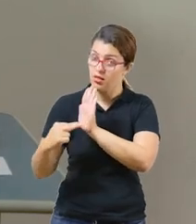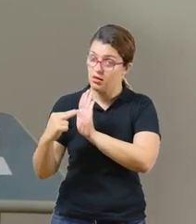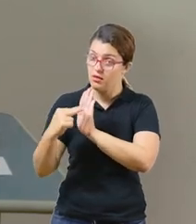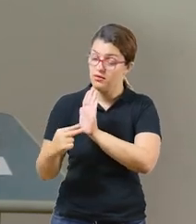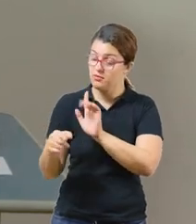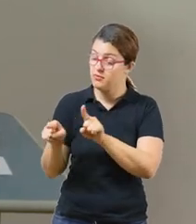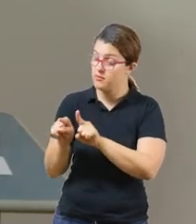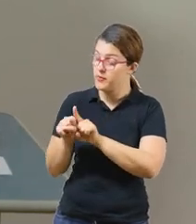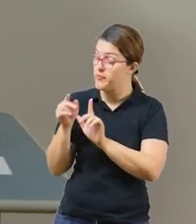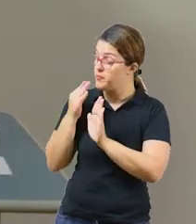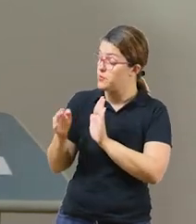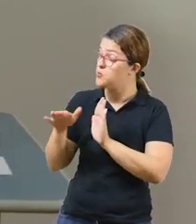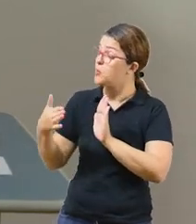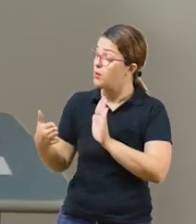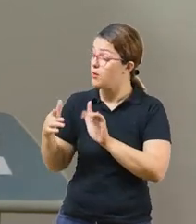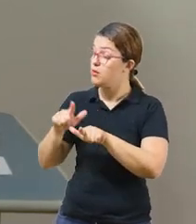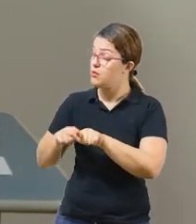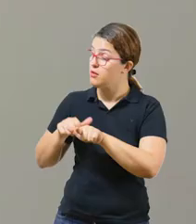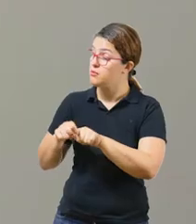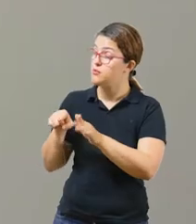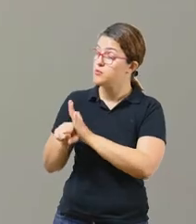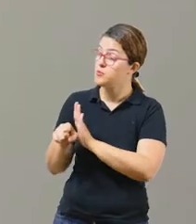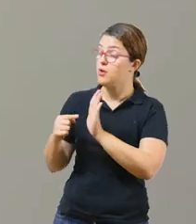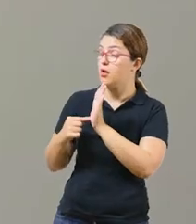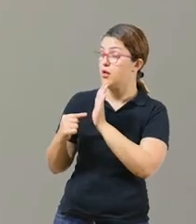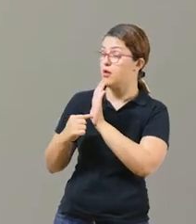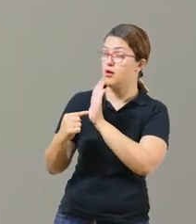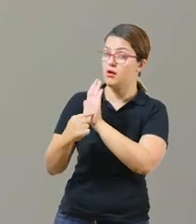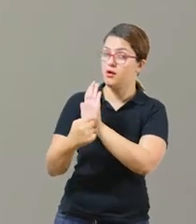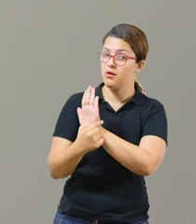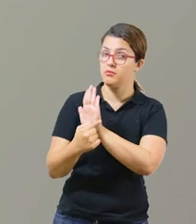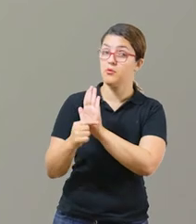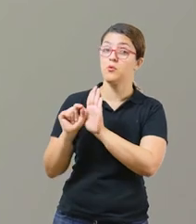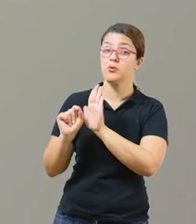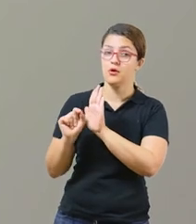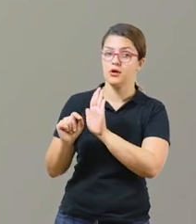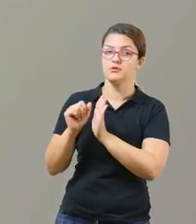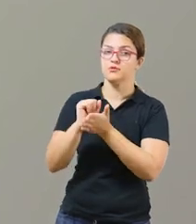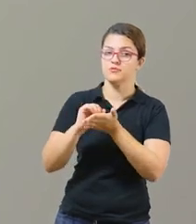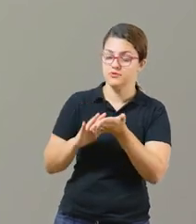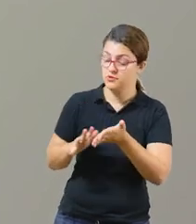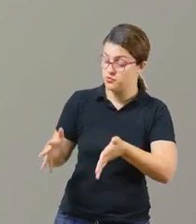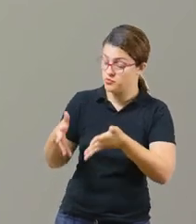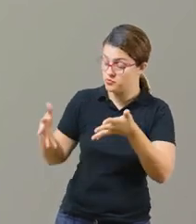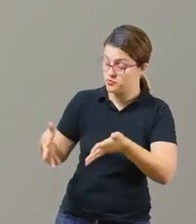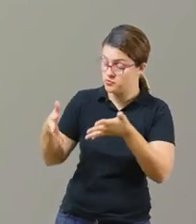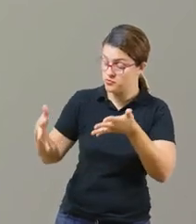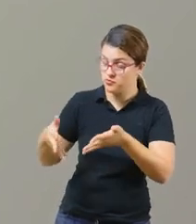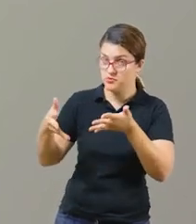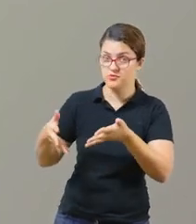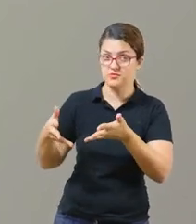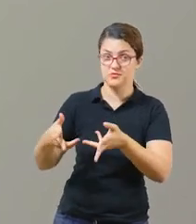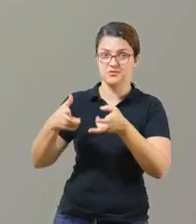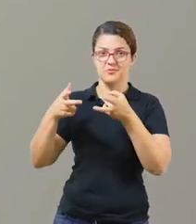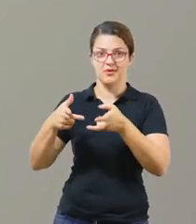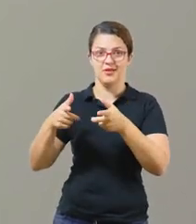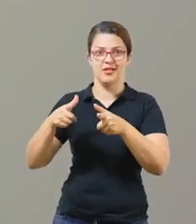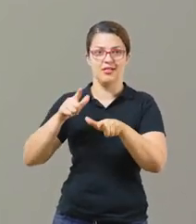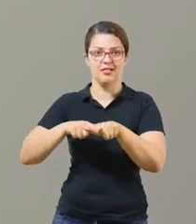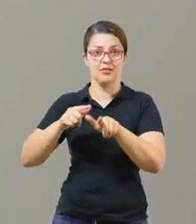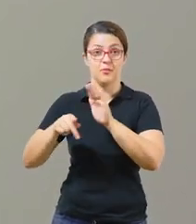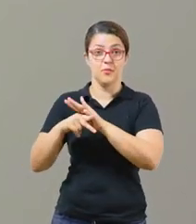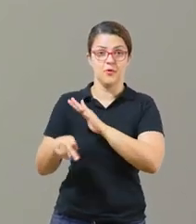soletrar as letras do nome dela. Essa atividade estimula a criança a reconhecer as letras do nome.